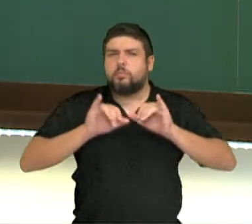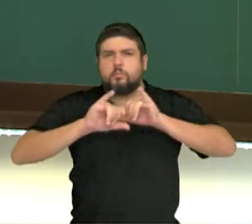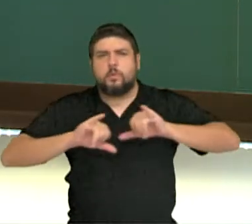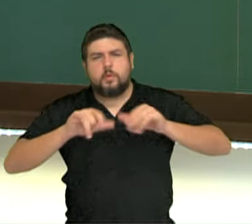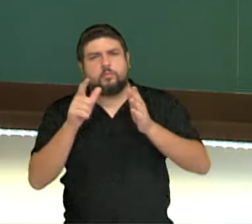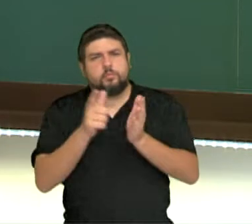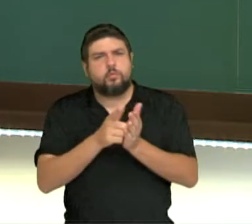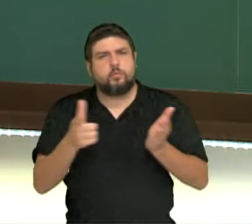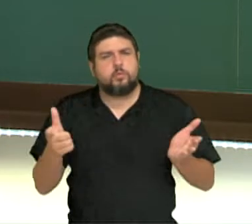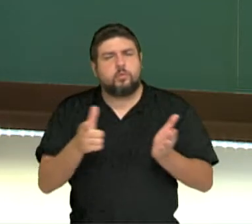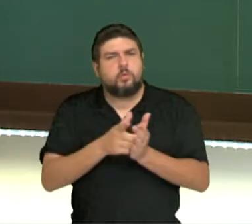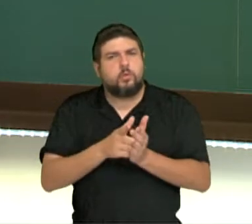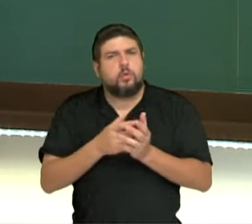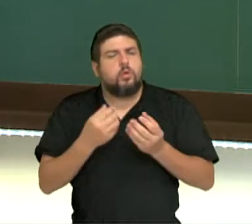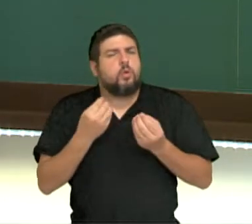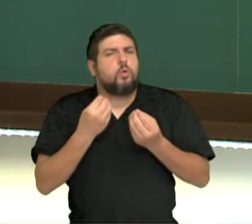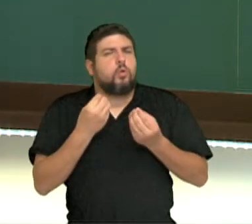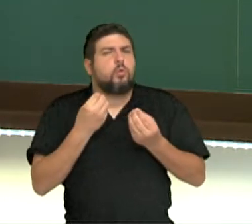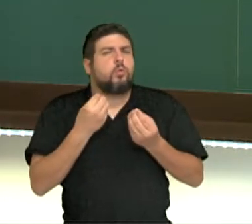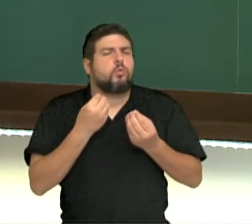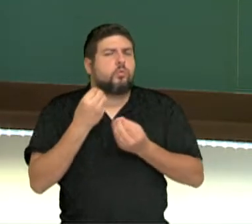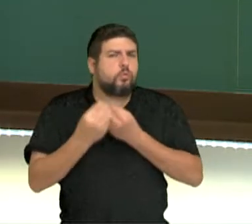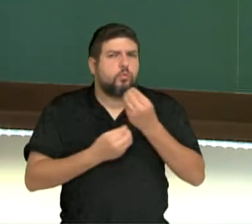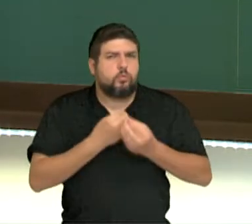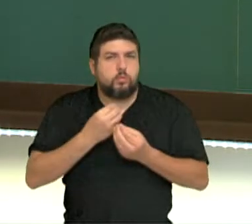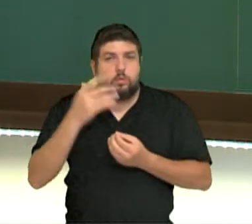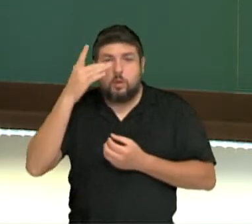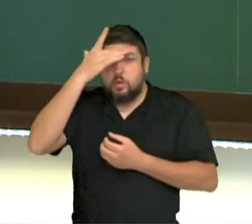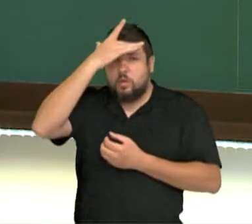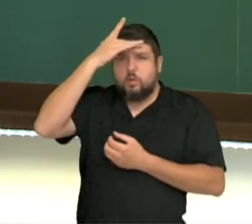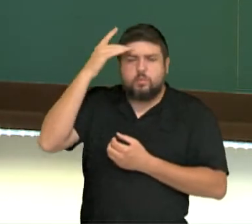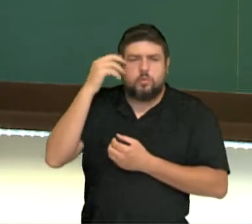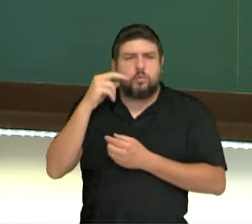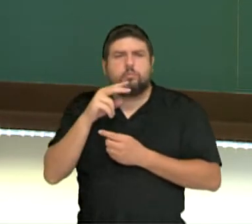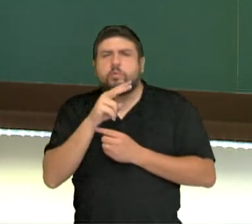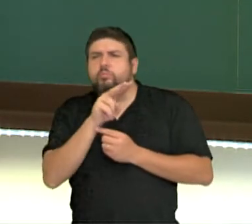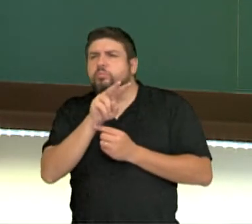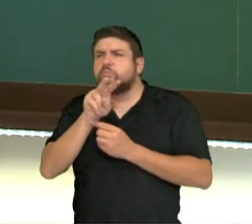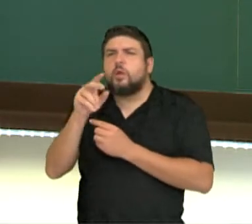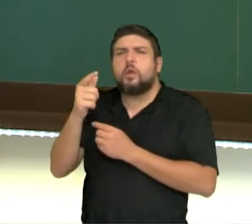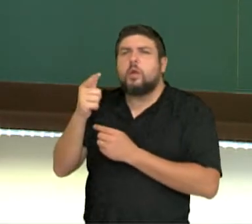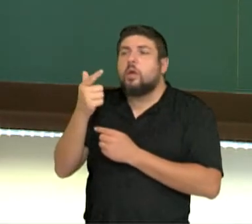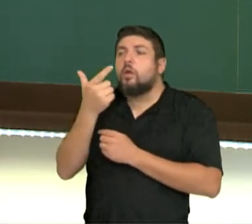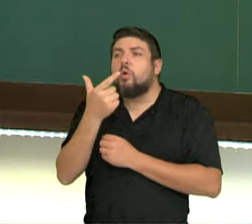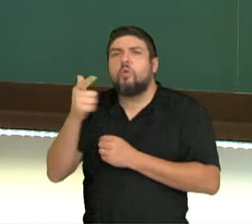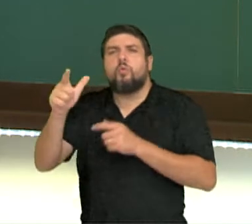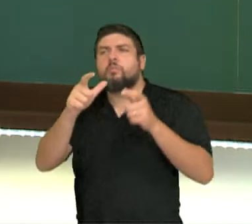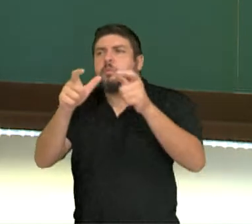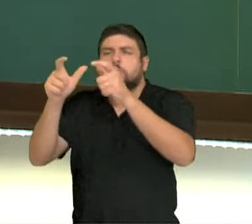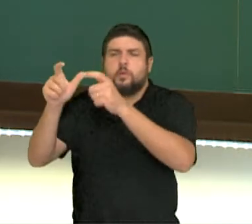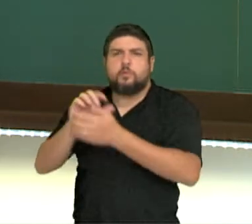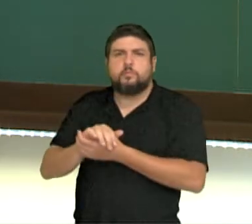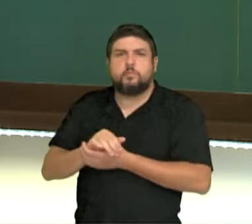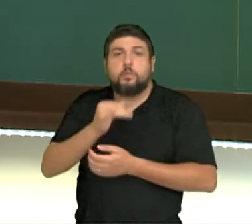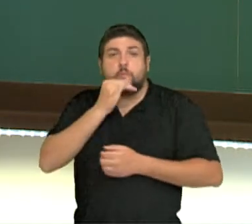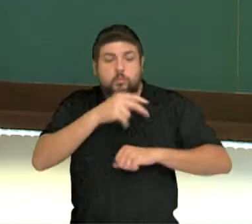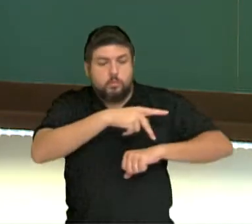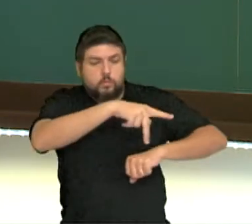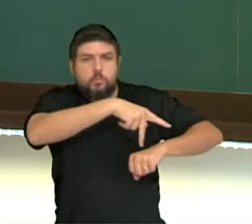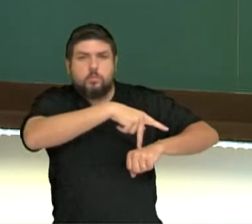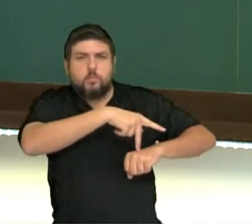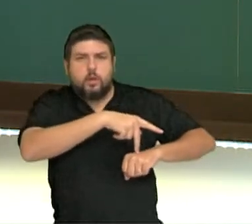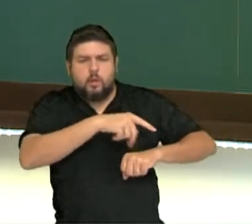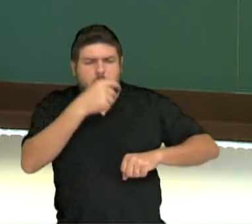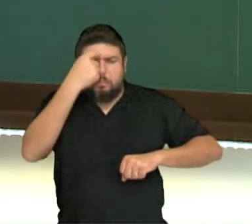as pessoas podem ser vistas fisicamente em outros lugares. O que para um país pode ser algo ruim,